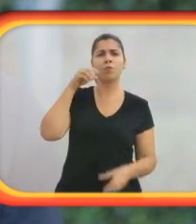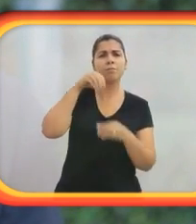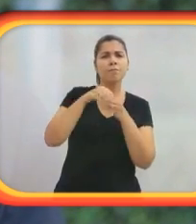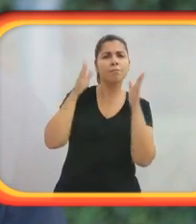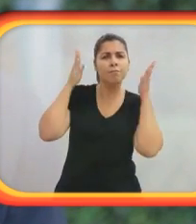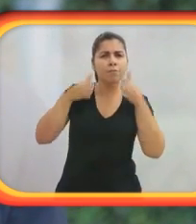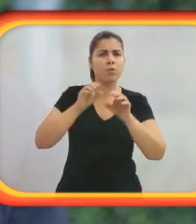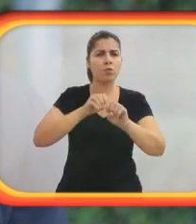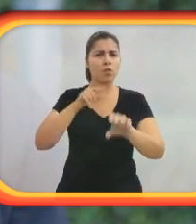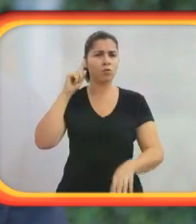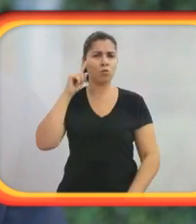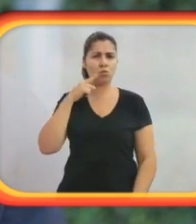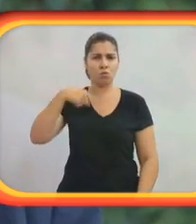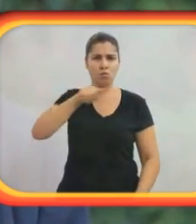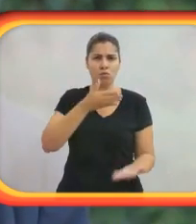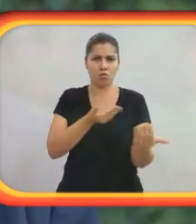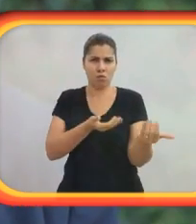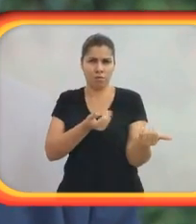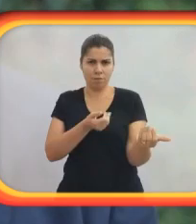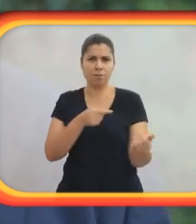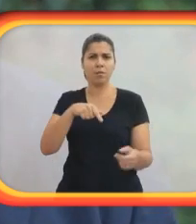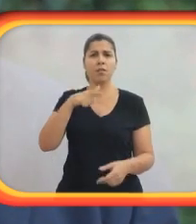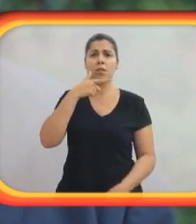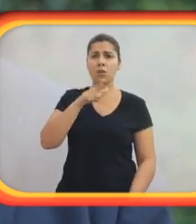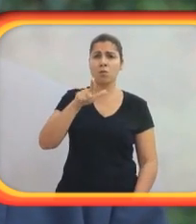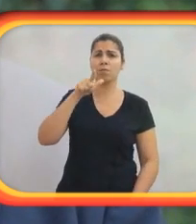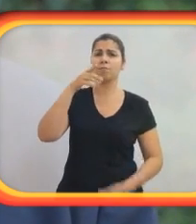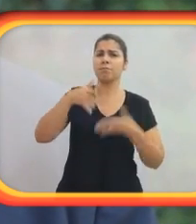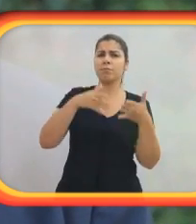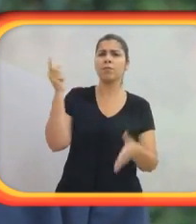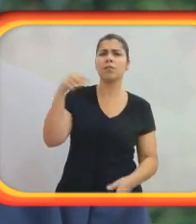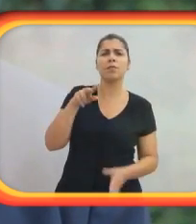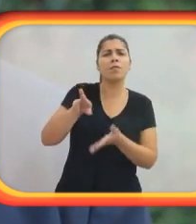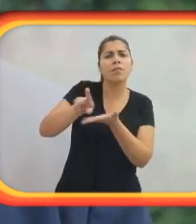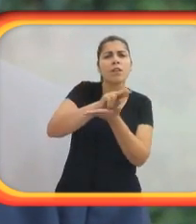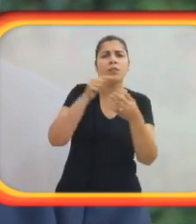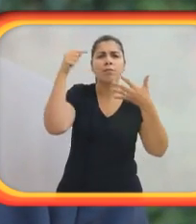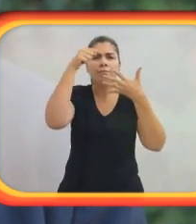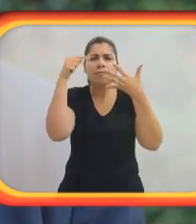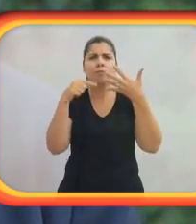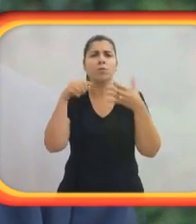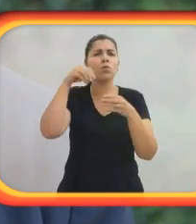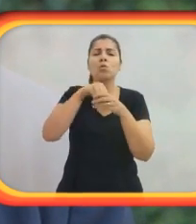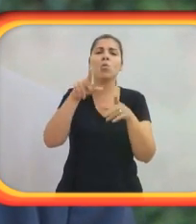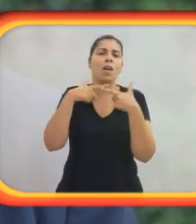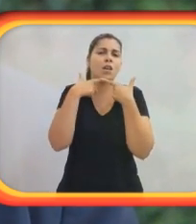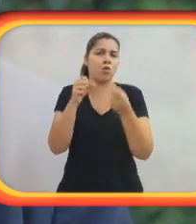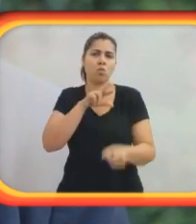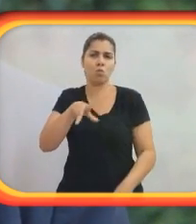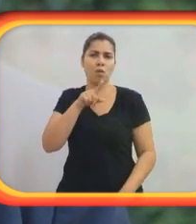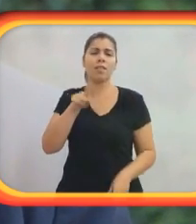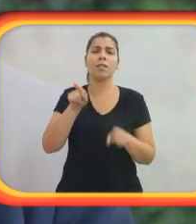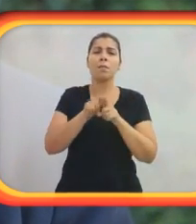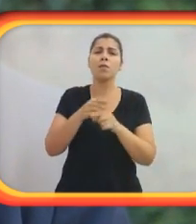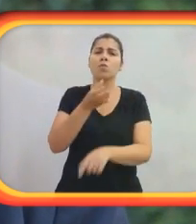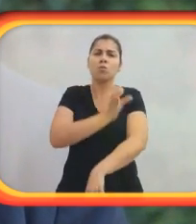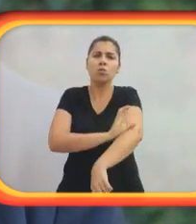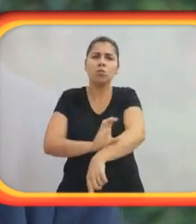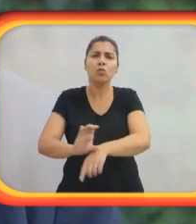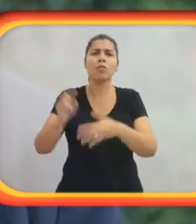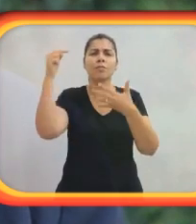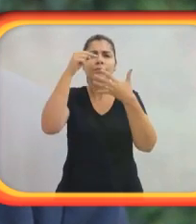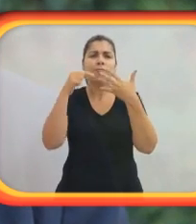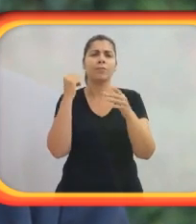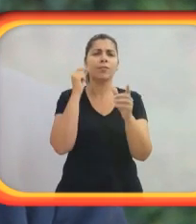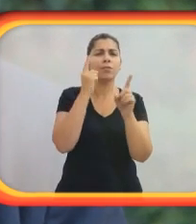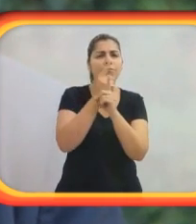educação de jovens e de crianças surdas. A língua gestual traz consigo vários aspectos que não são só linguísticos, que são culturais, são aspectos de